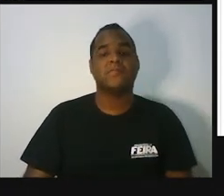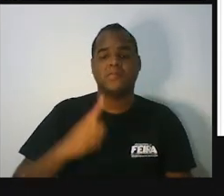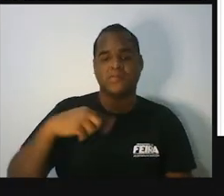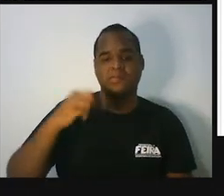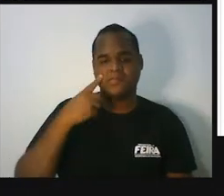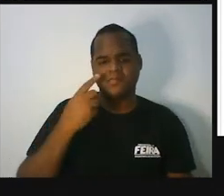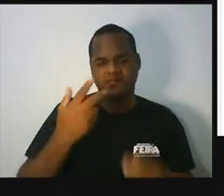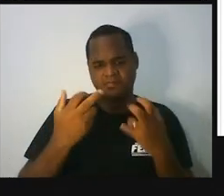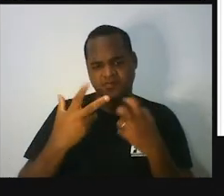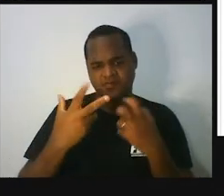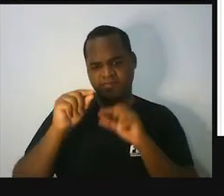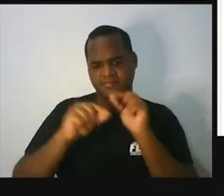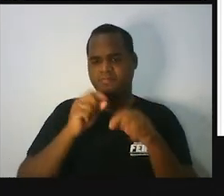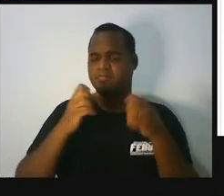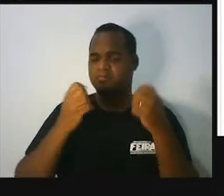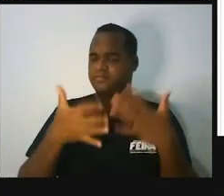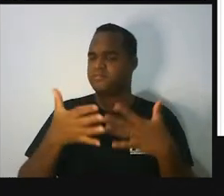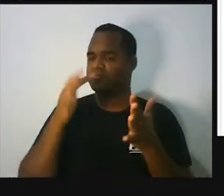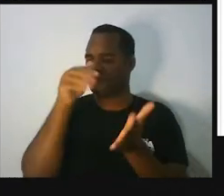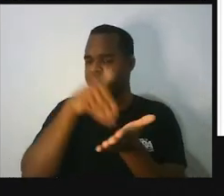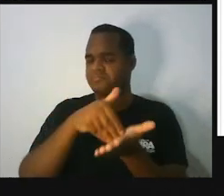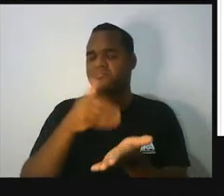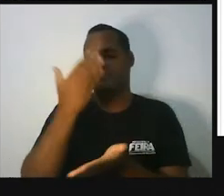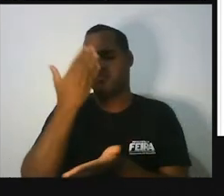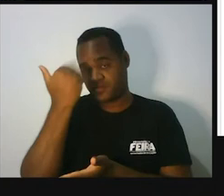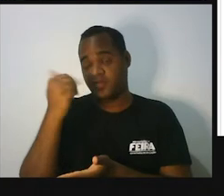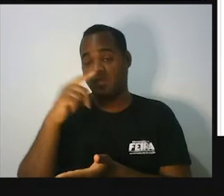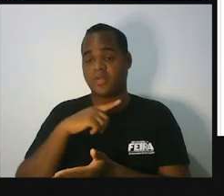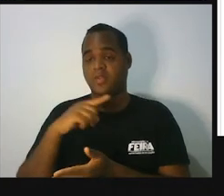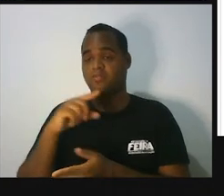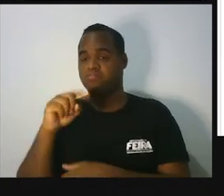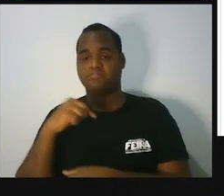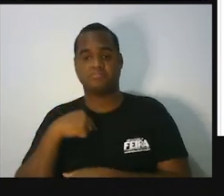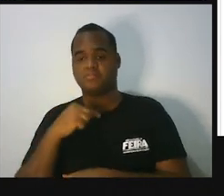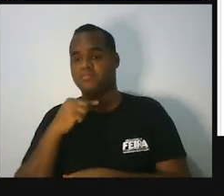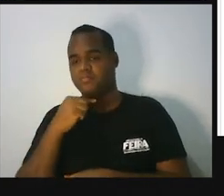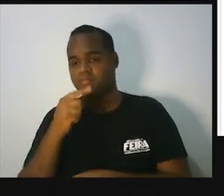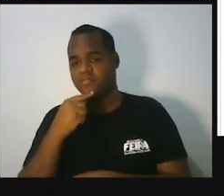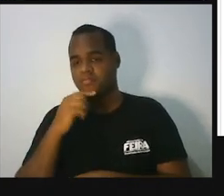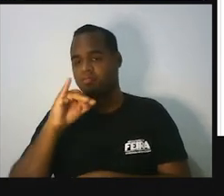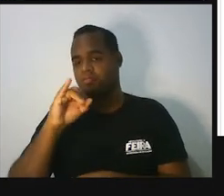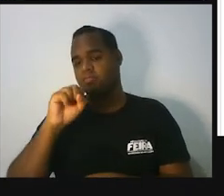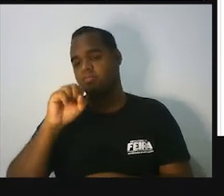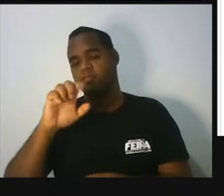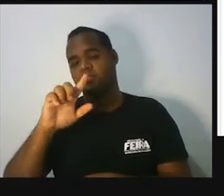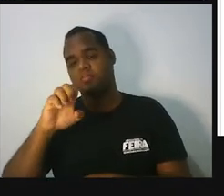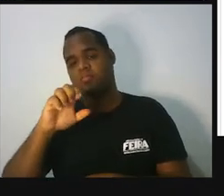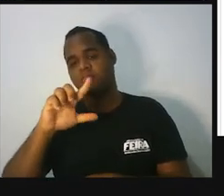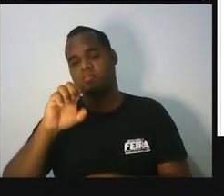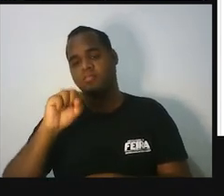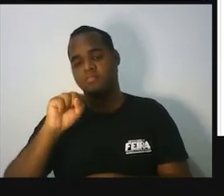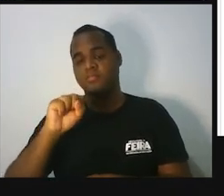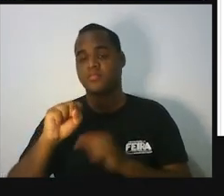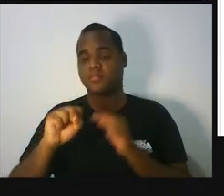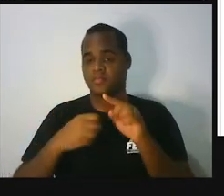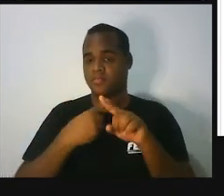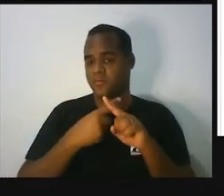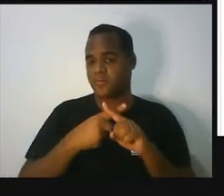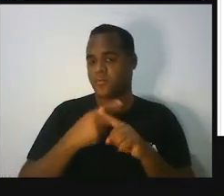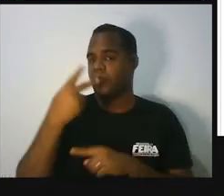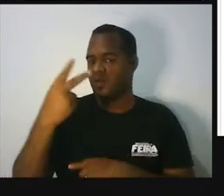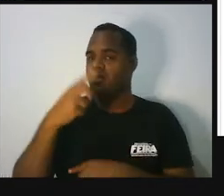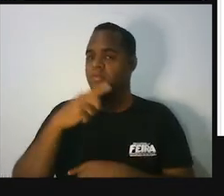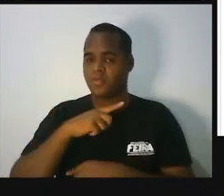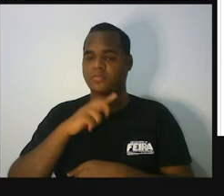você já olha. Bom, professor, até aí eu já sei que não é nem isósceles, porque os dois estão com